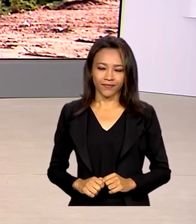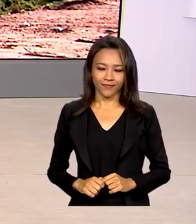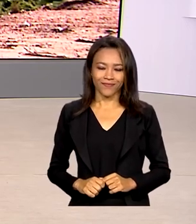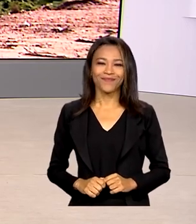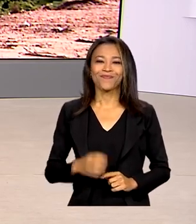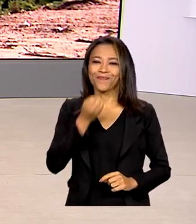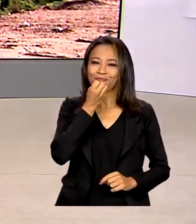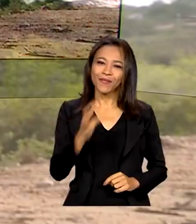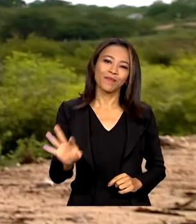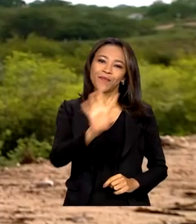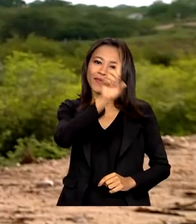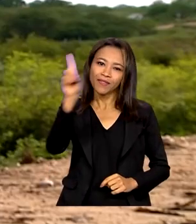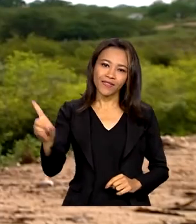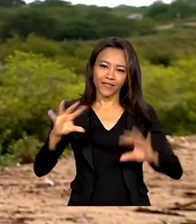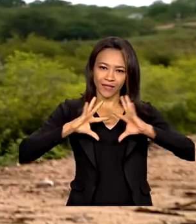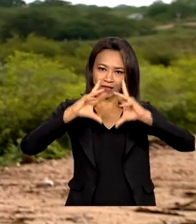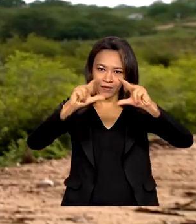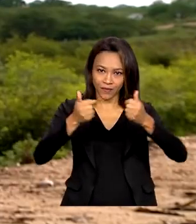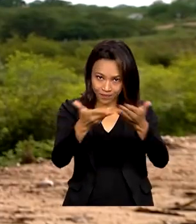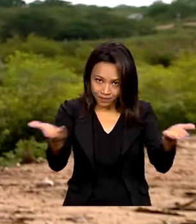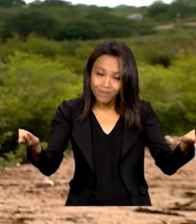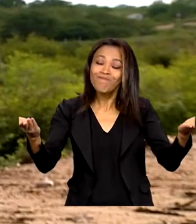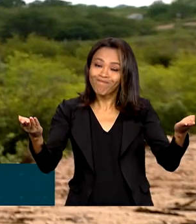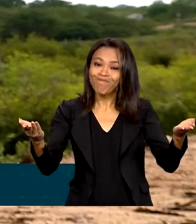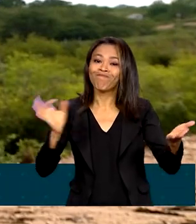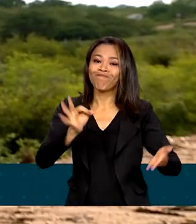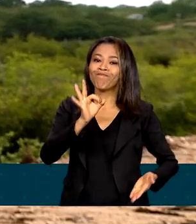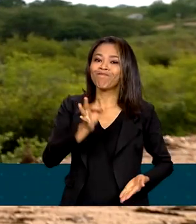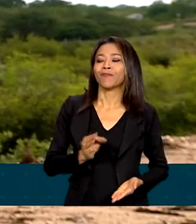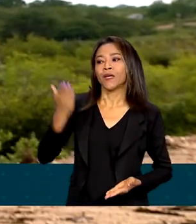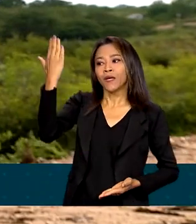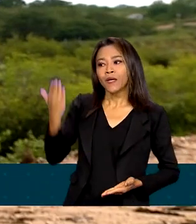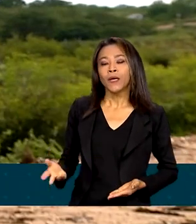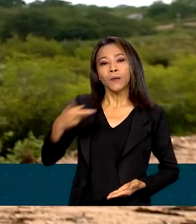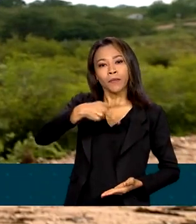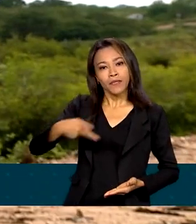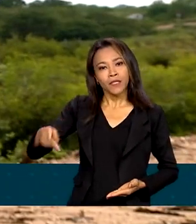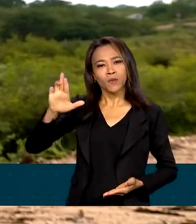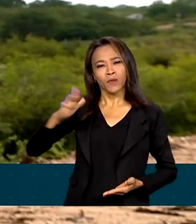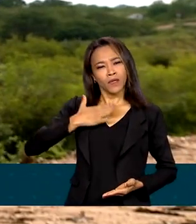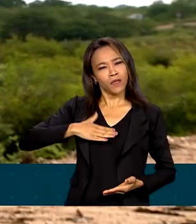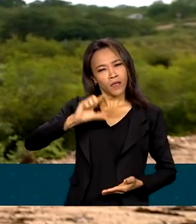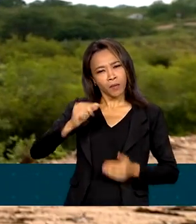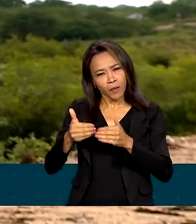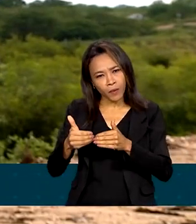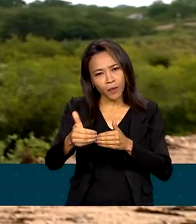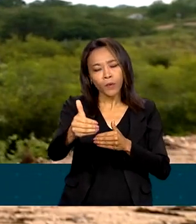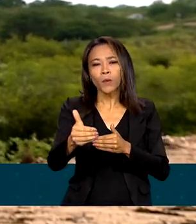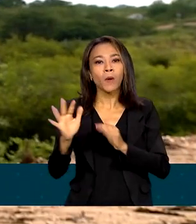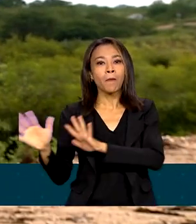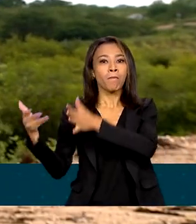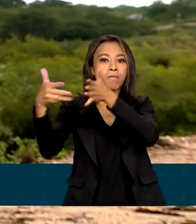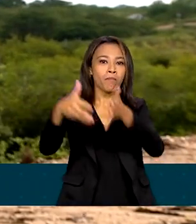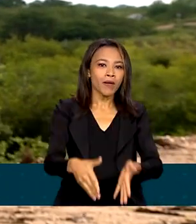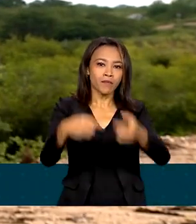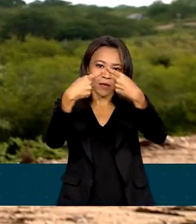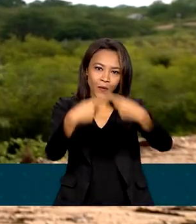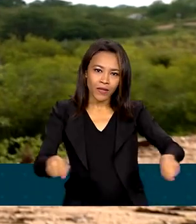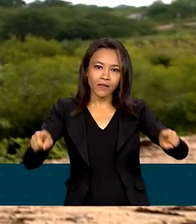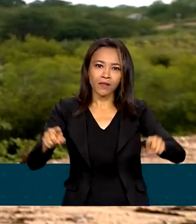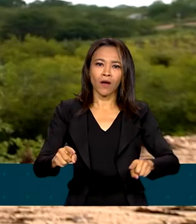Bom dia, Vanessa. Bom dia a todos. É isso mesmo. O presidente Lula participa, em instantes, da inauguração do Parque